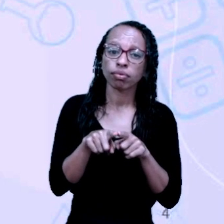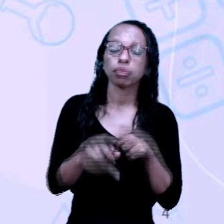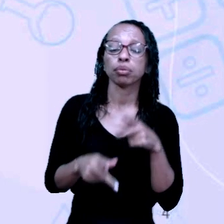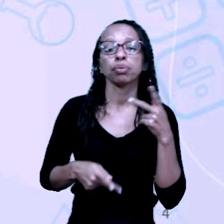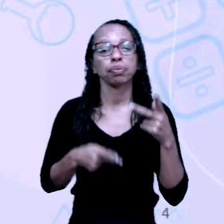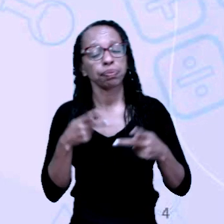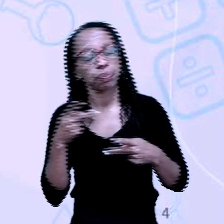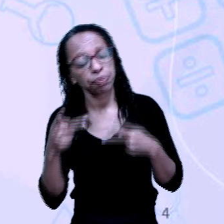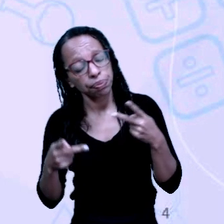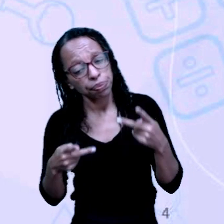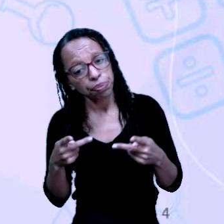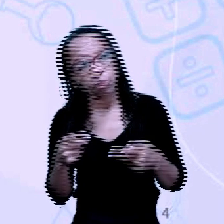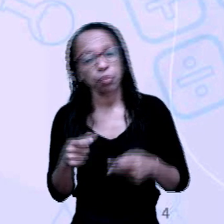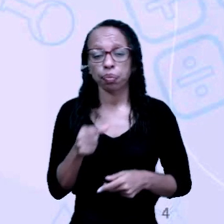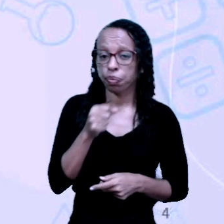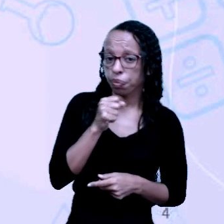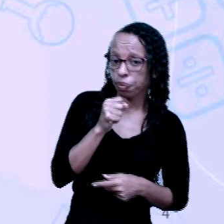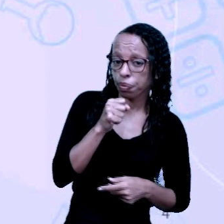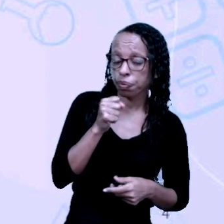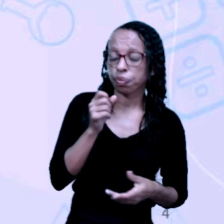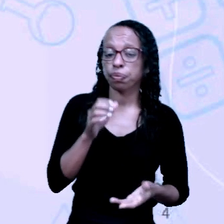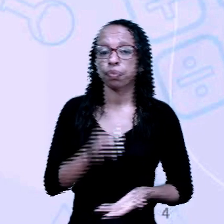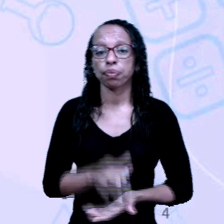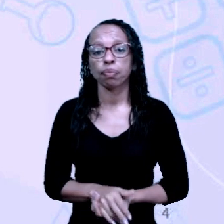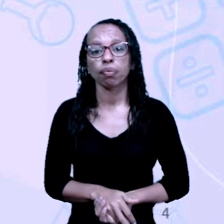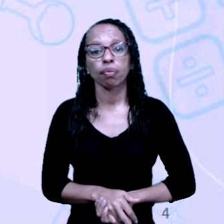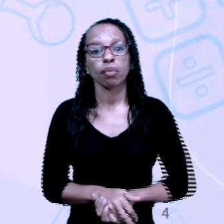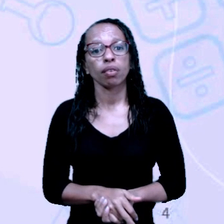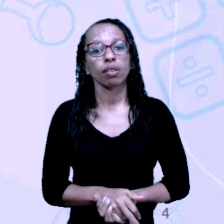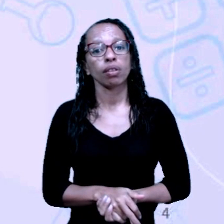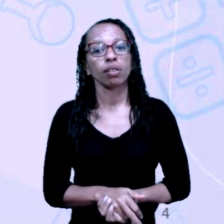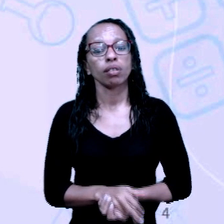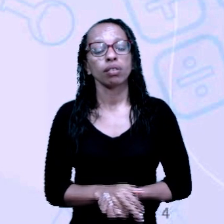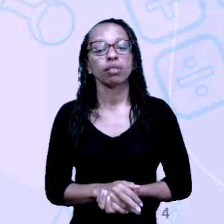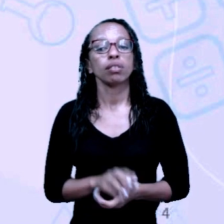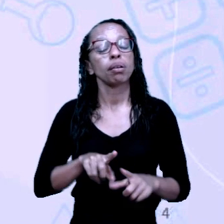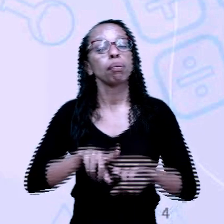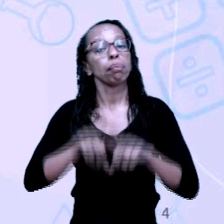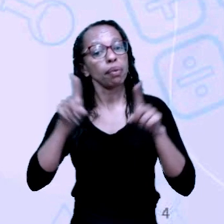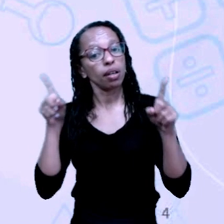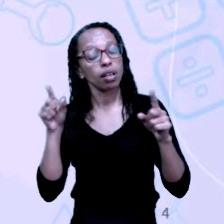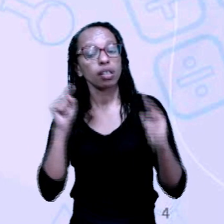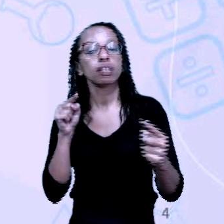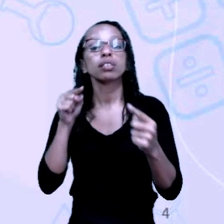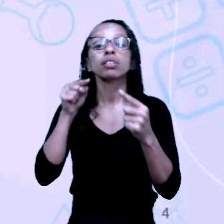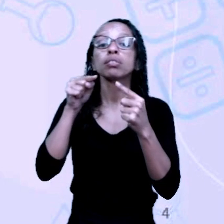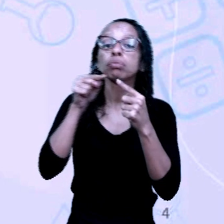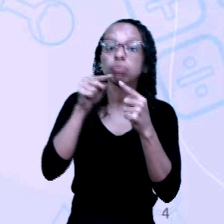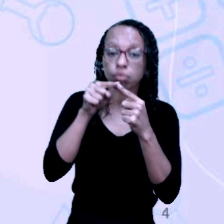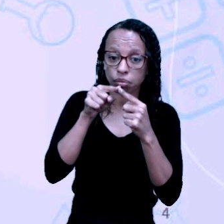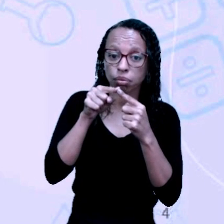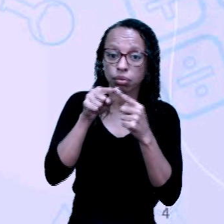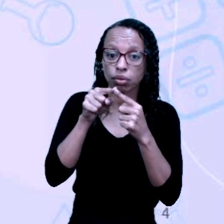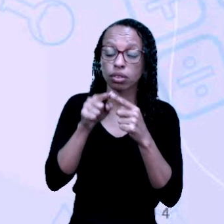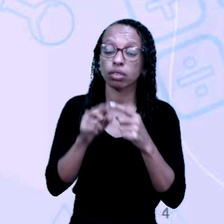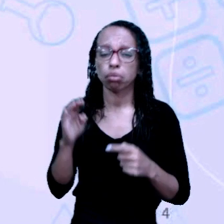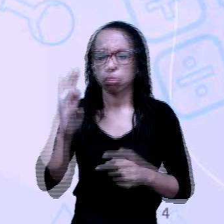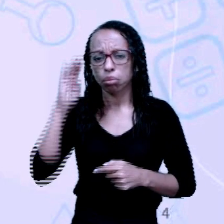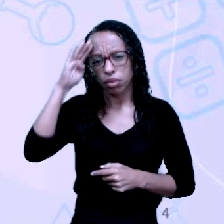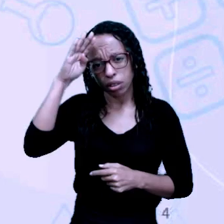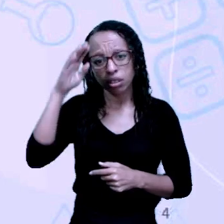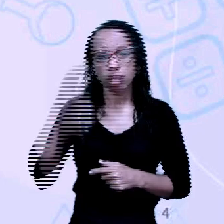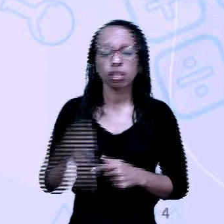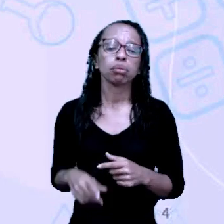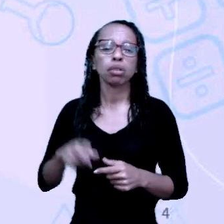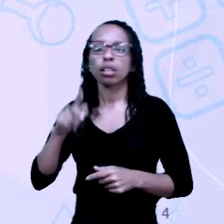como o editorial, que nós já conhecemos. Mas, a intencionalidade principal de uma charge é fazer uma crítica